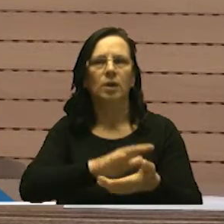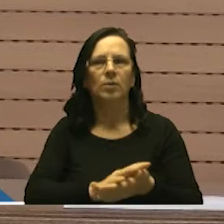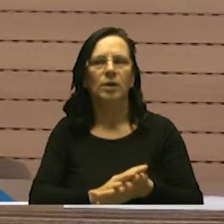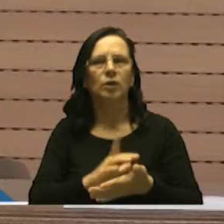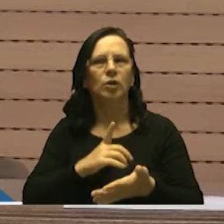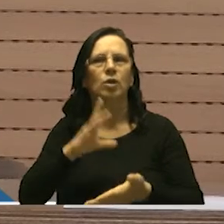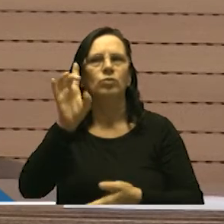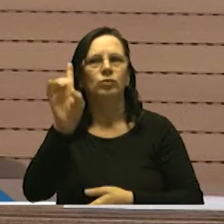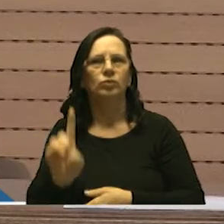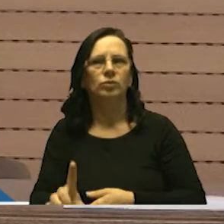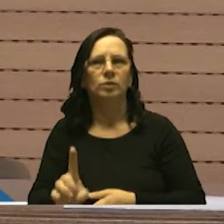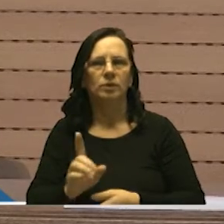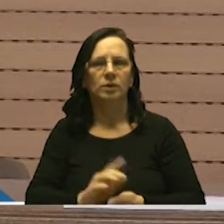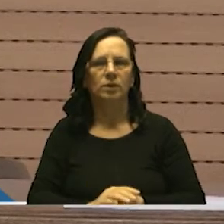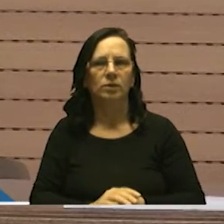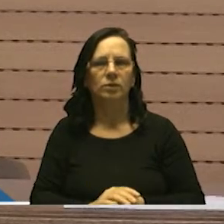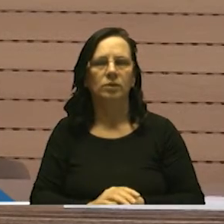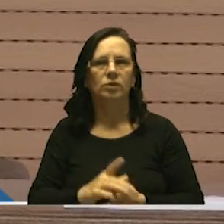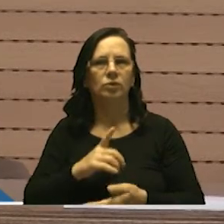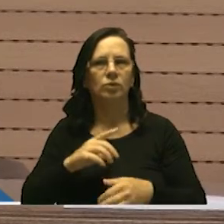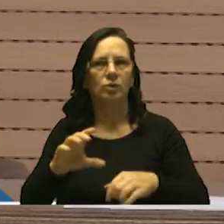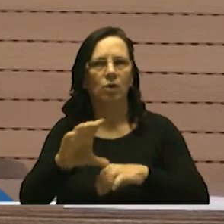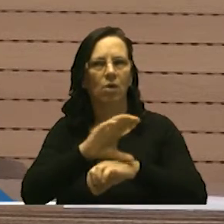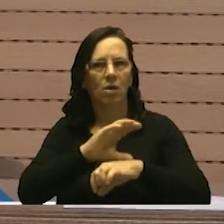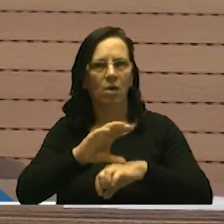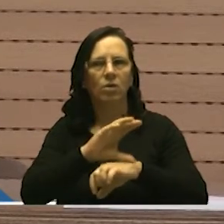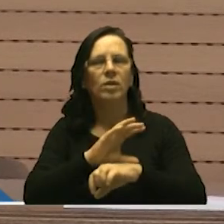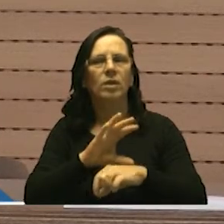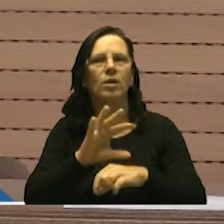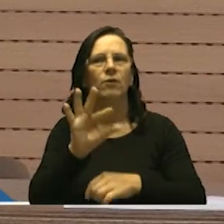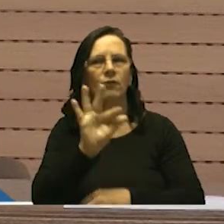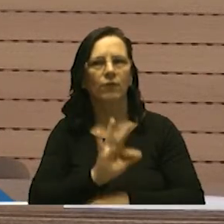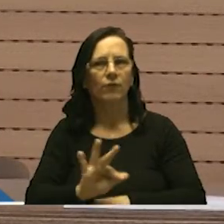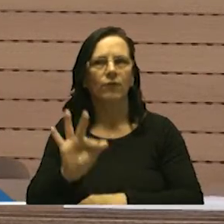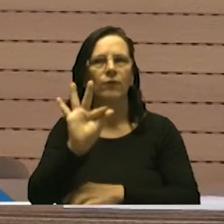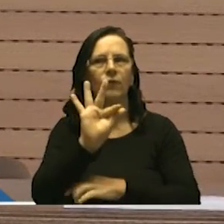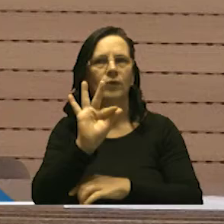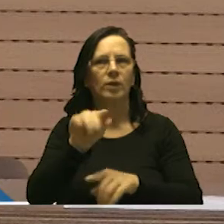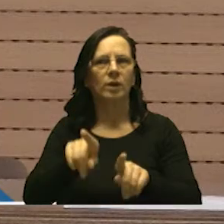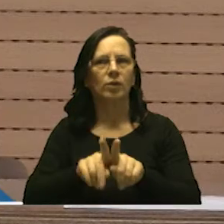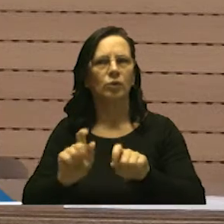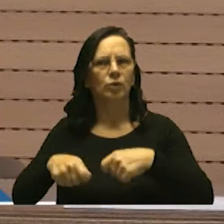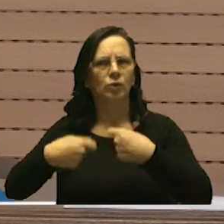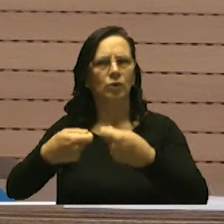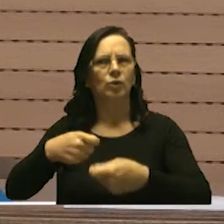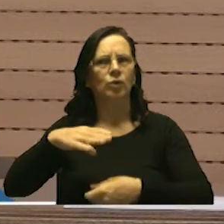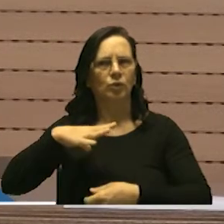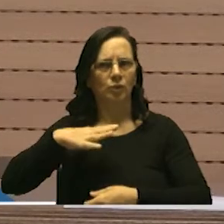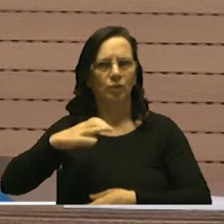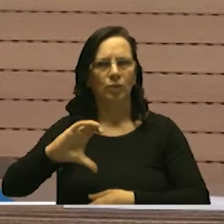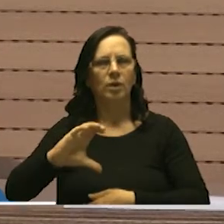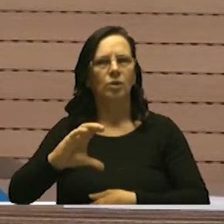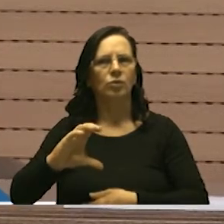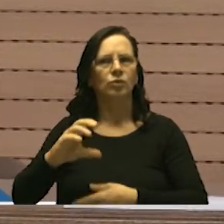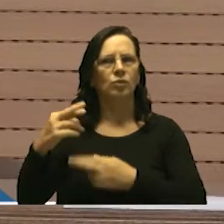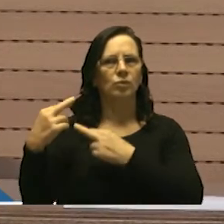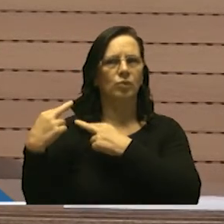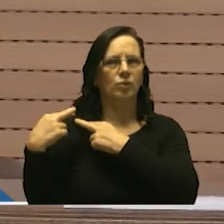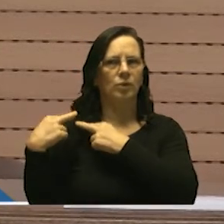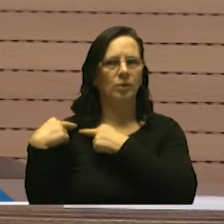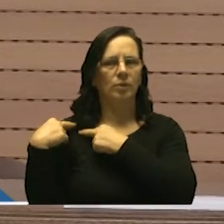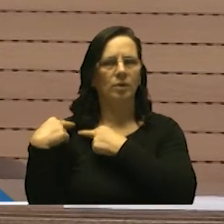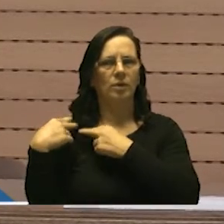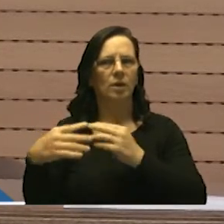direitos. A Constituição Federal conferiu ao município a competência para